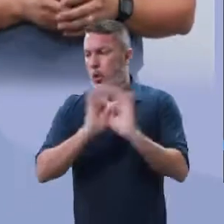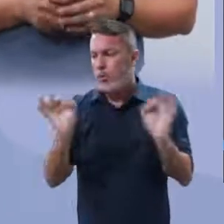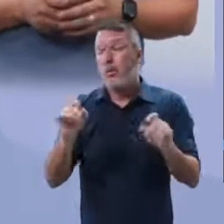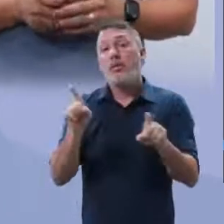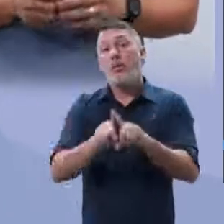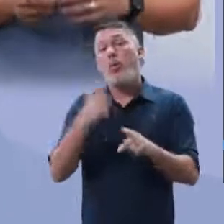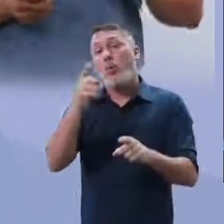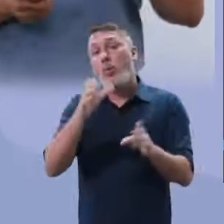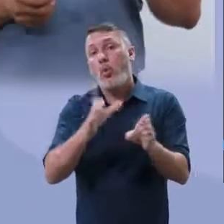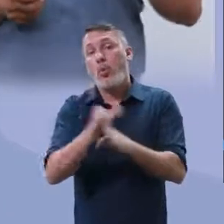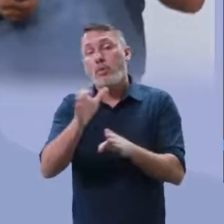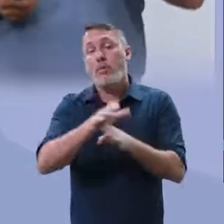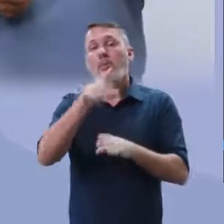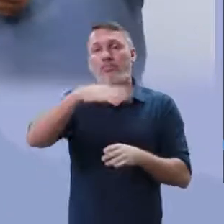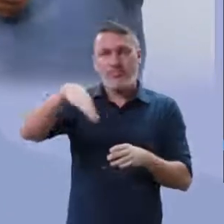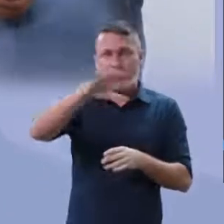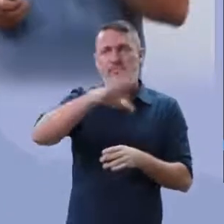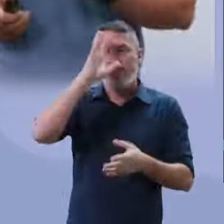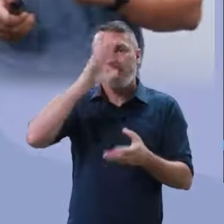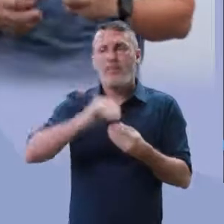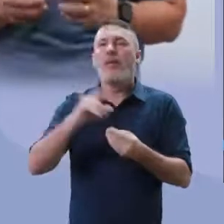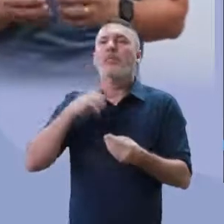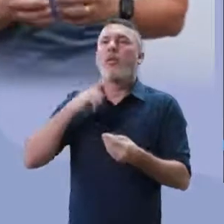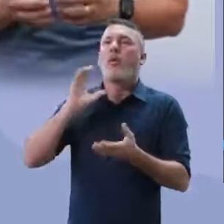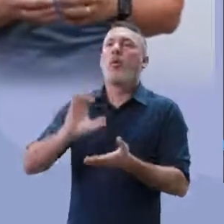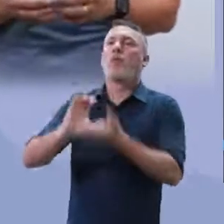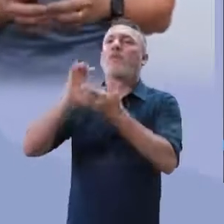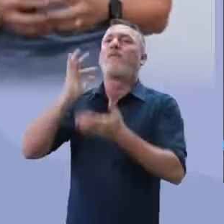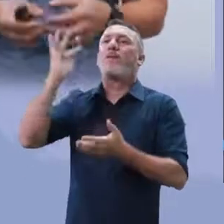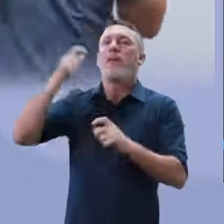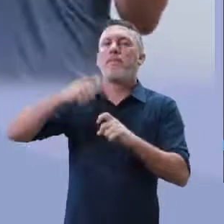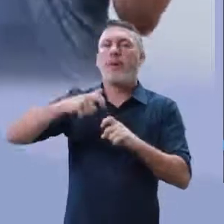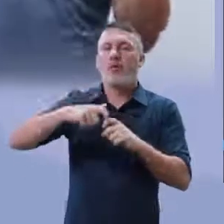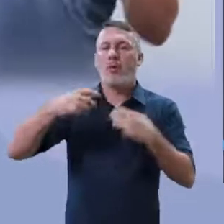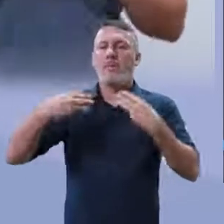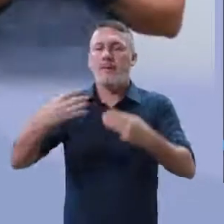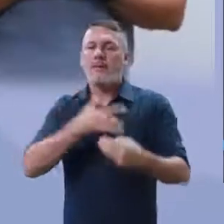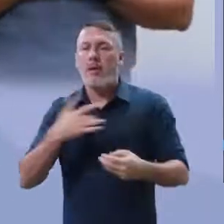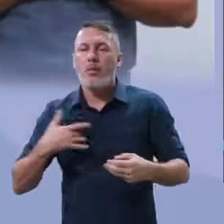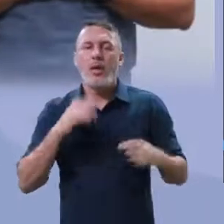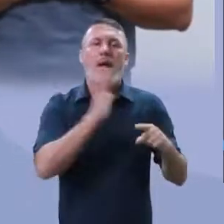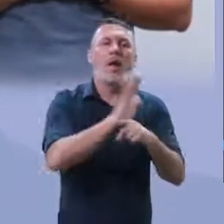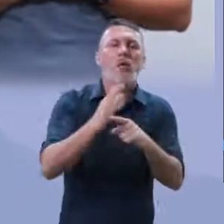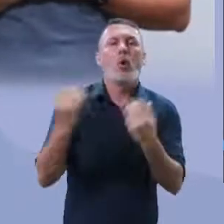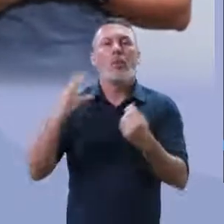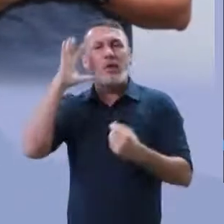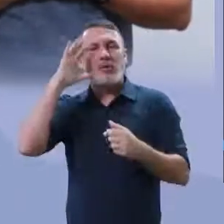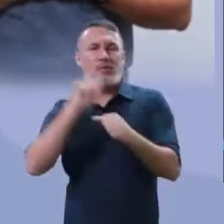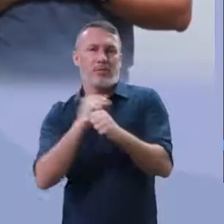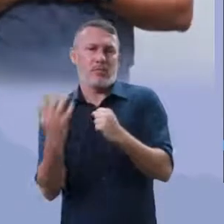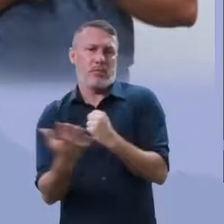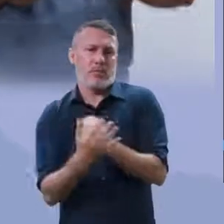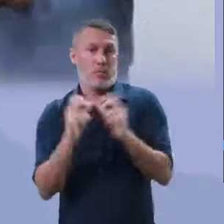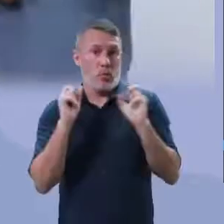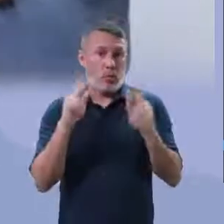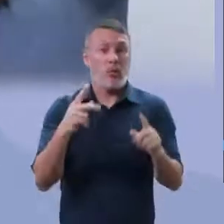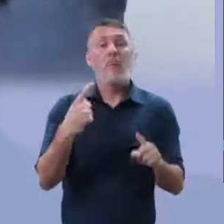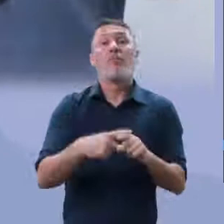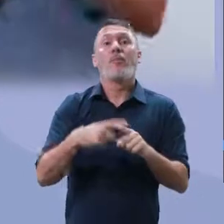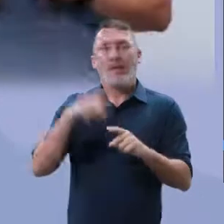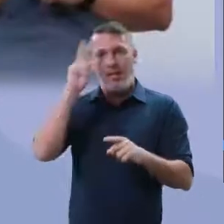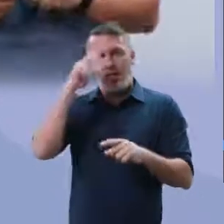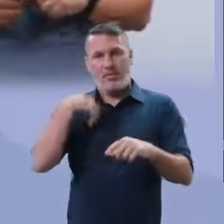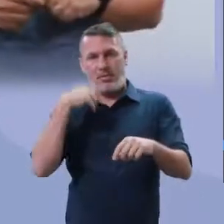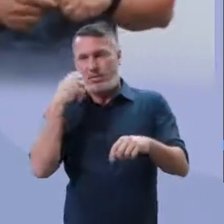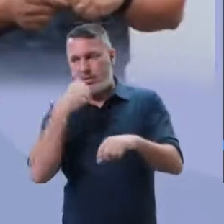ali e como o Conselho Federal de Medicina ele pode trabalhar com isso. No caso, do Ministério da Saúde. Ok? Por quê?